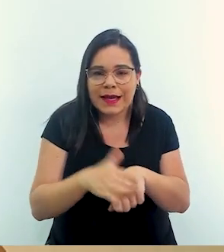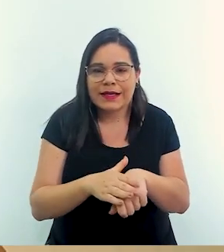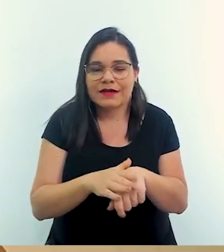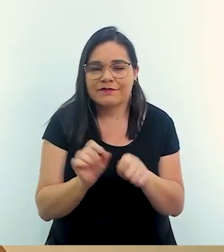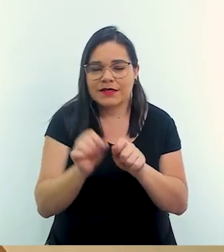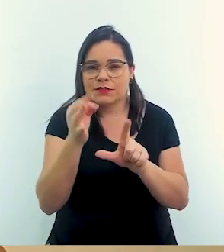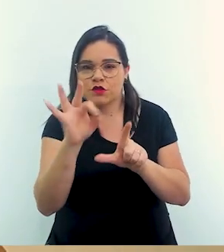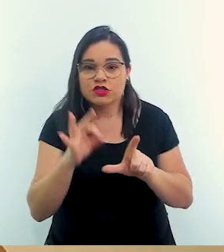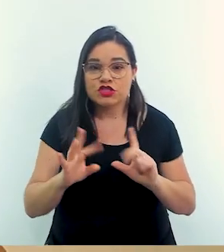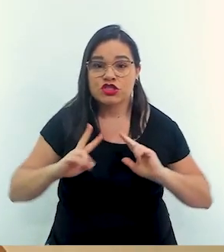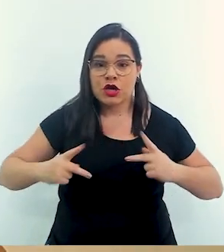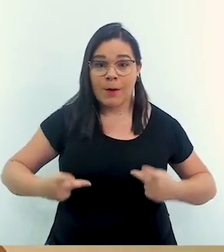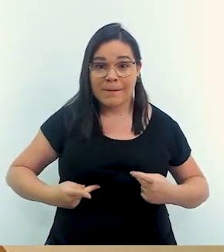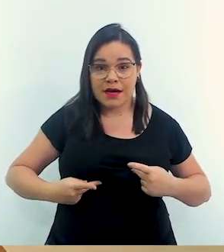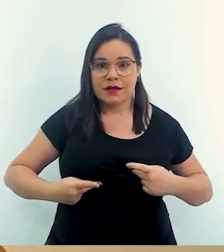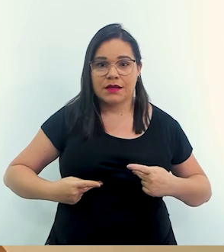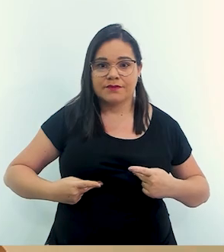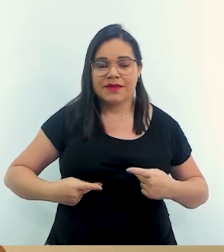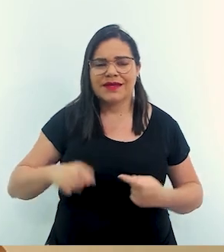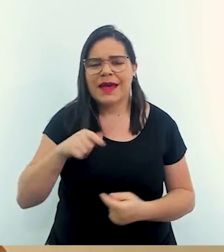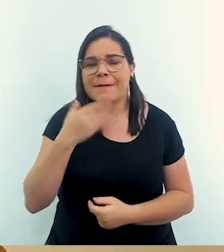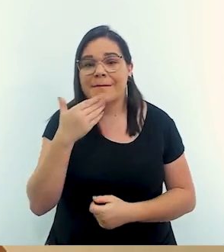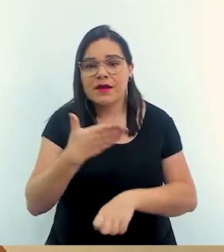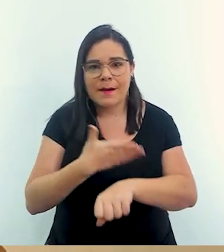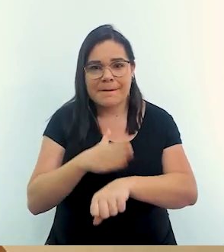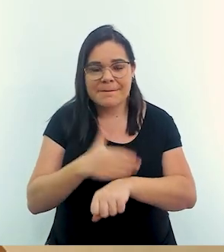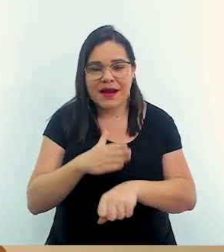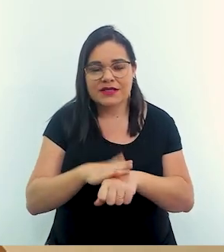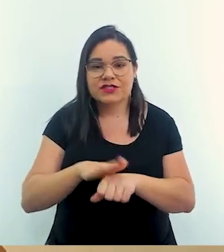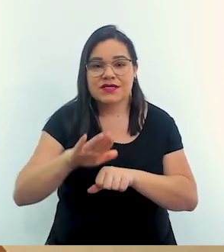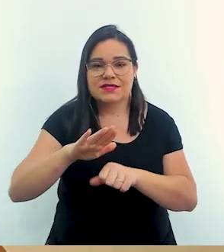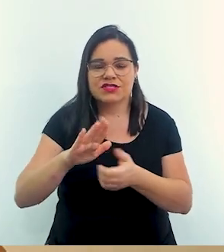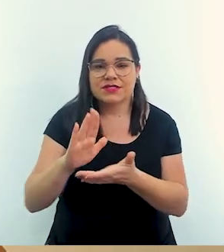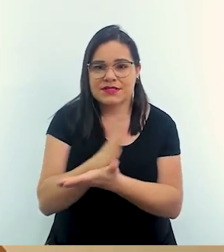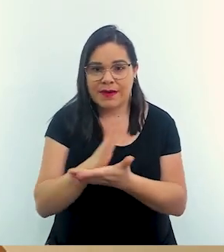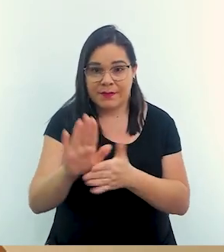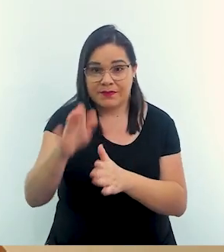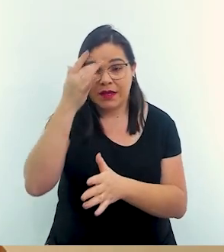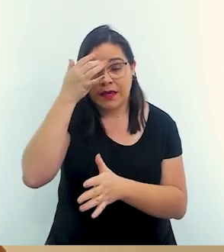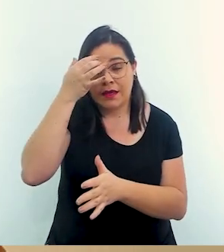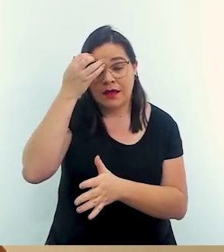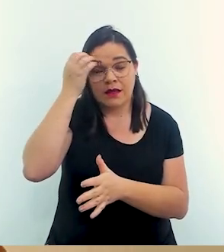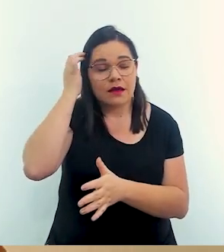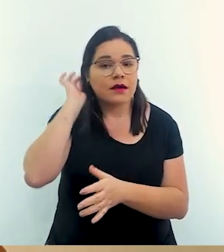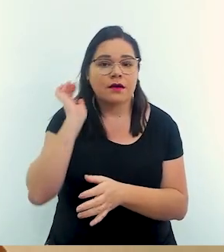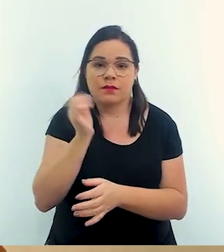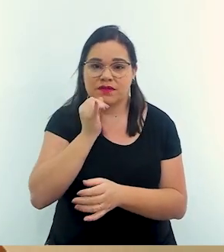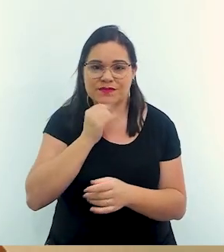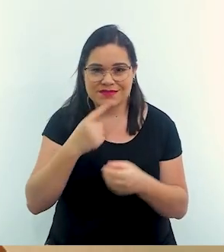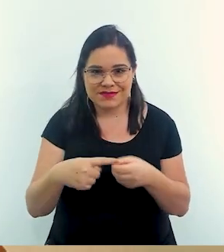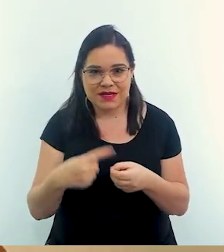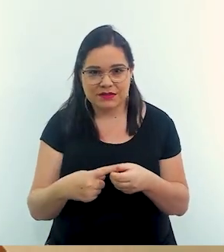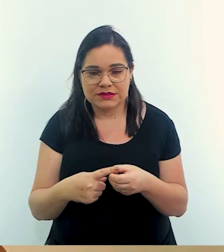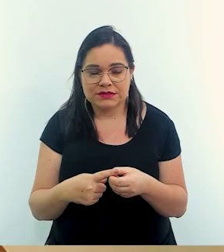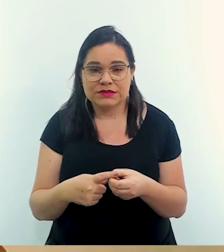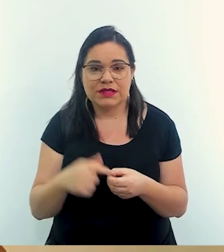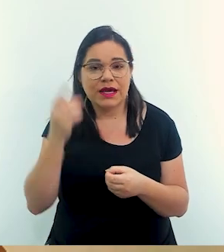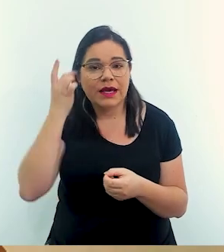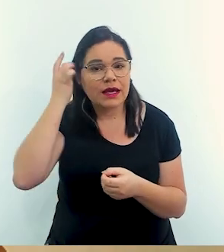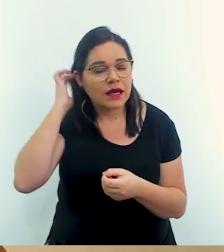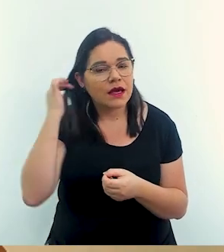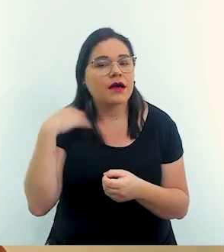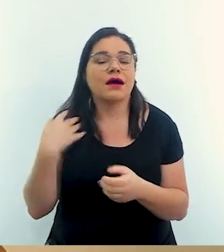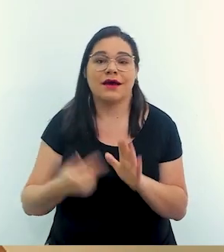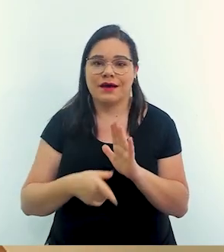fazem a logística humanitária que é as melhores práticas de separar por exemplo na cidade que a gente está ali a gente quase não tem problema de